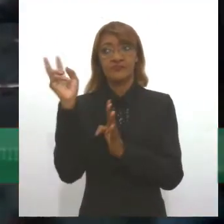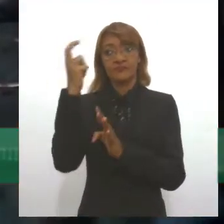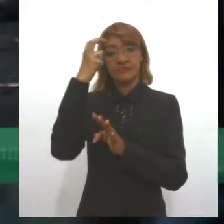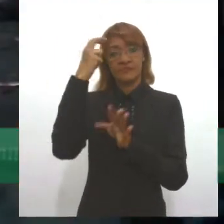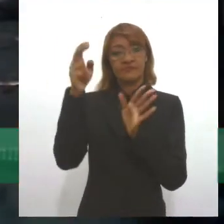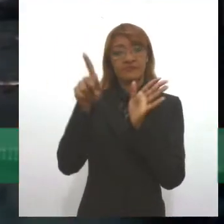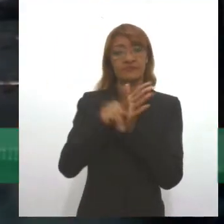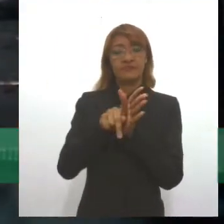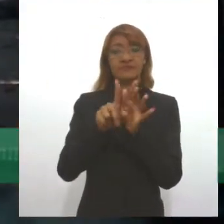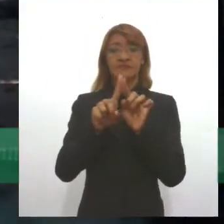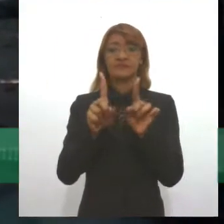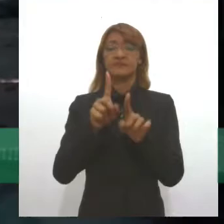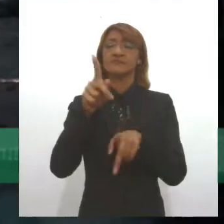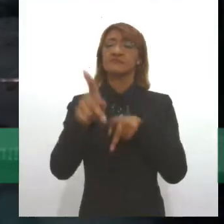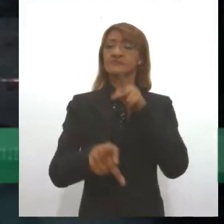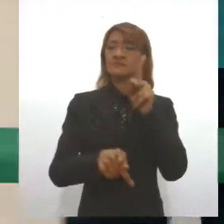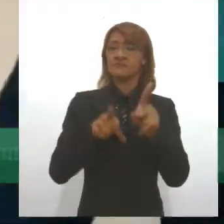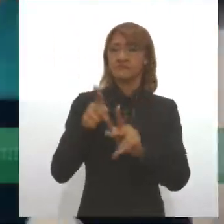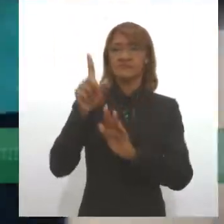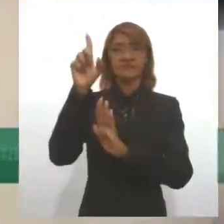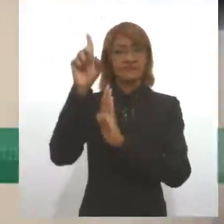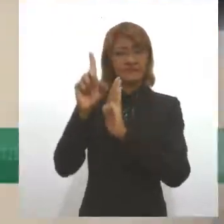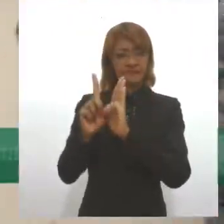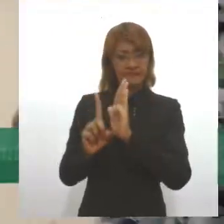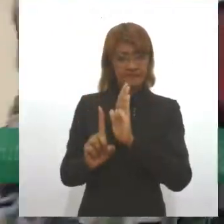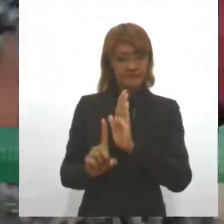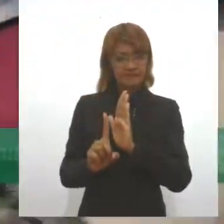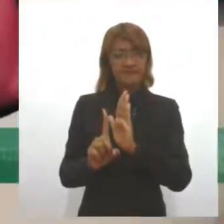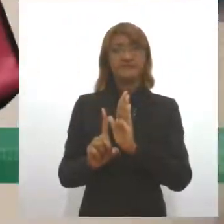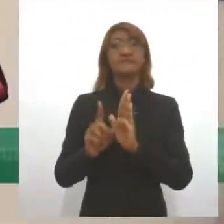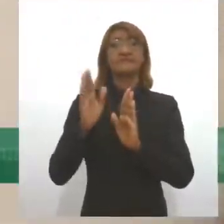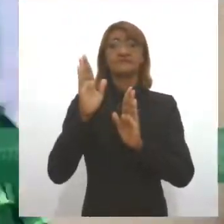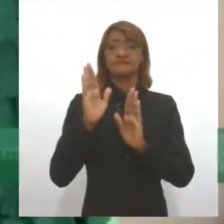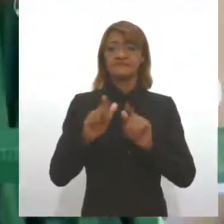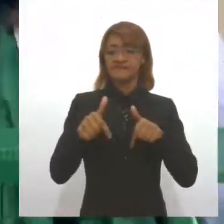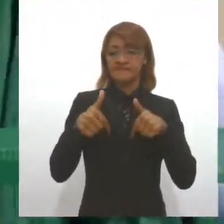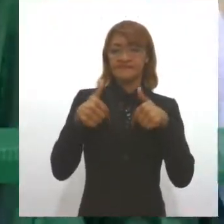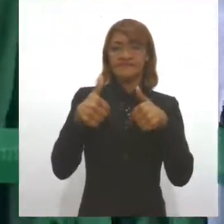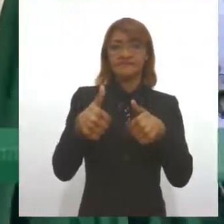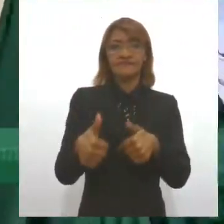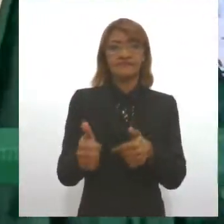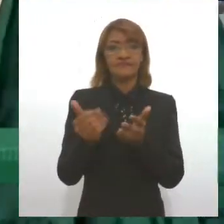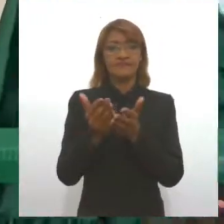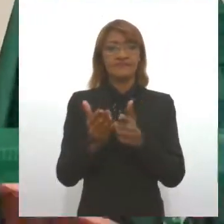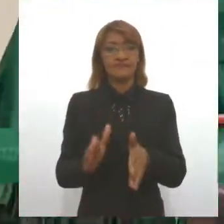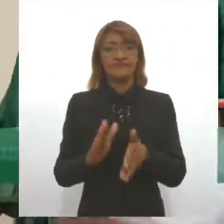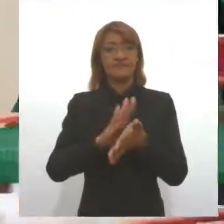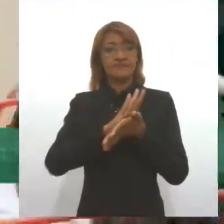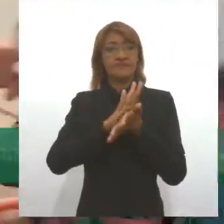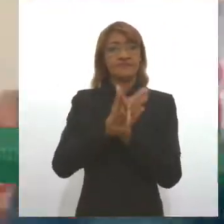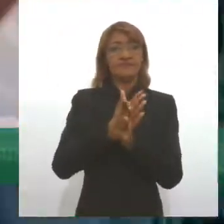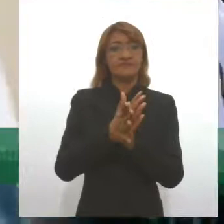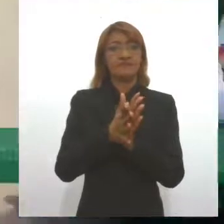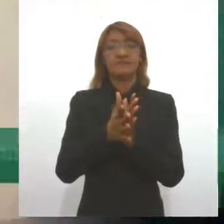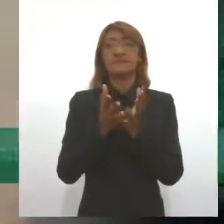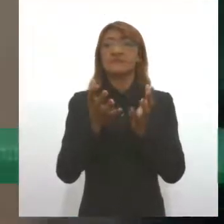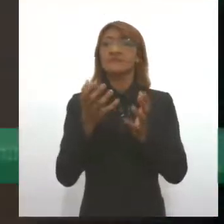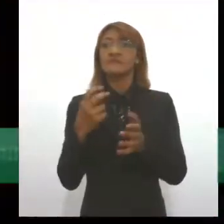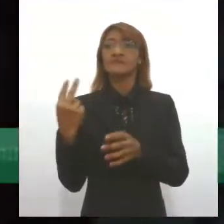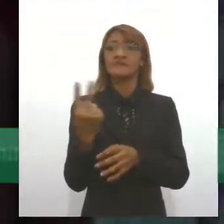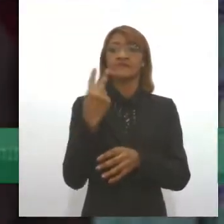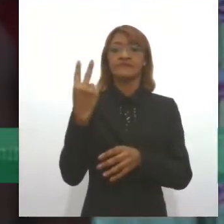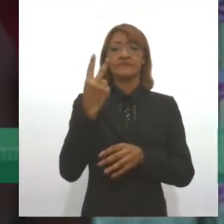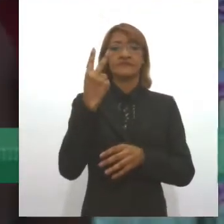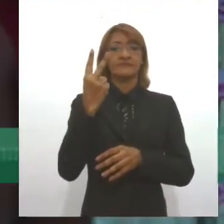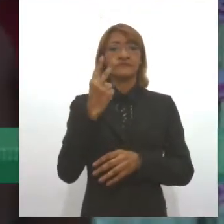são um povo que tem direitos e deveres e lutam muito contra o preconceito e para serem reconhecidos como cidadãos.